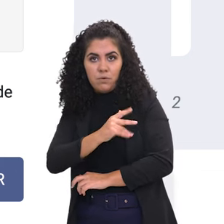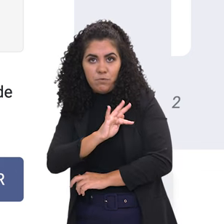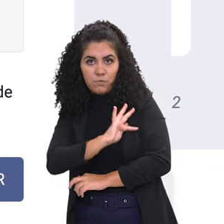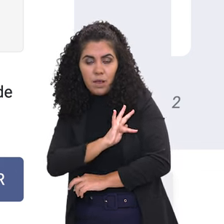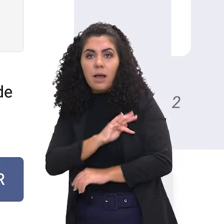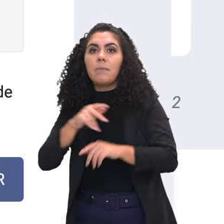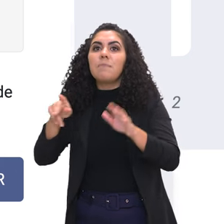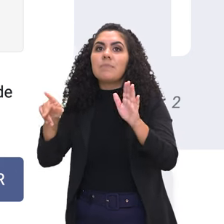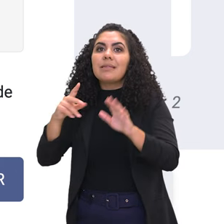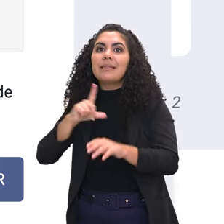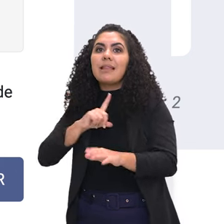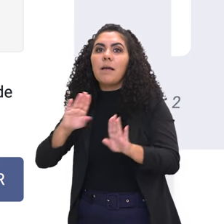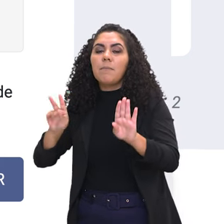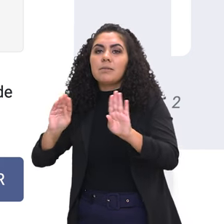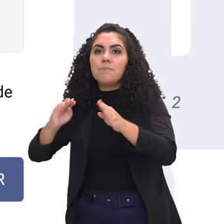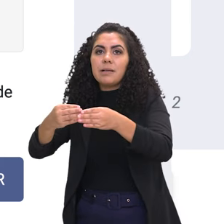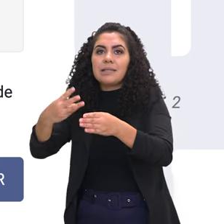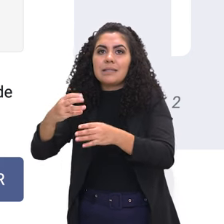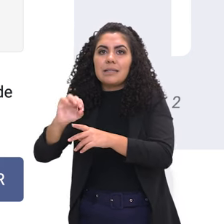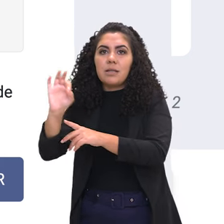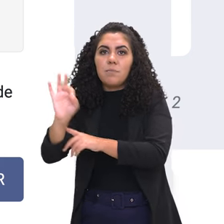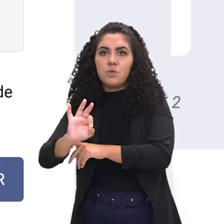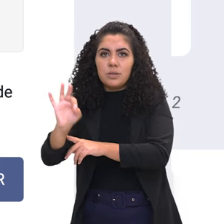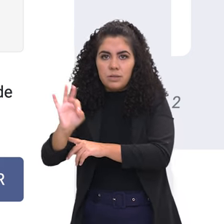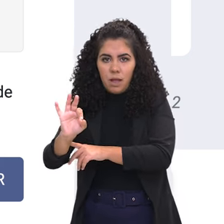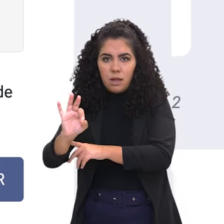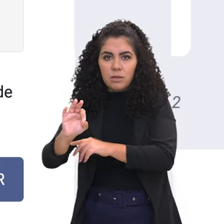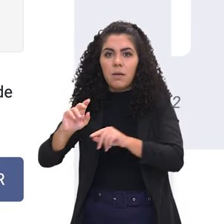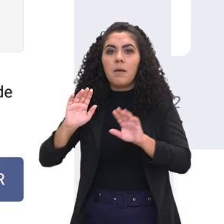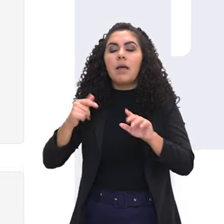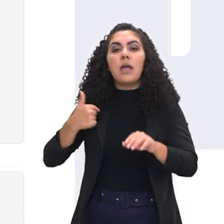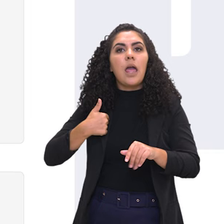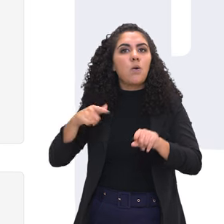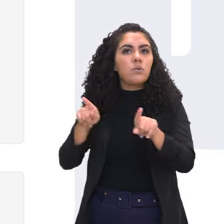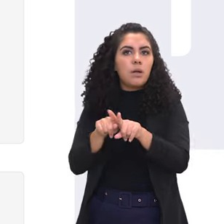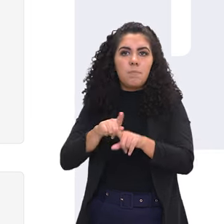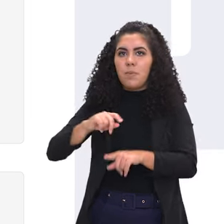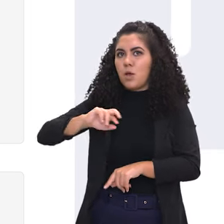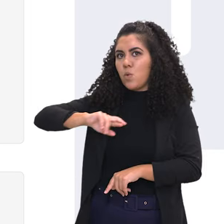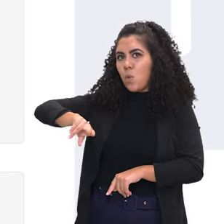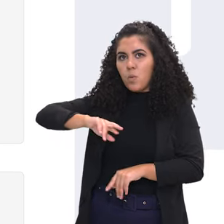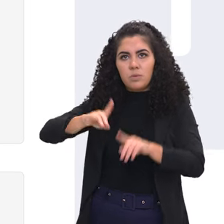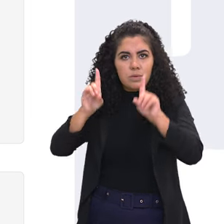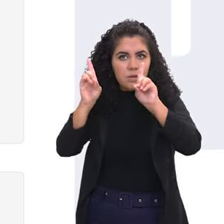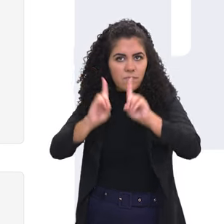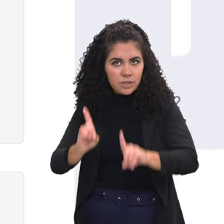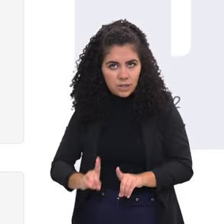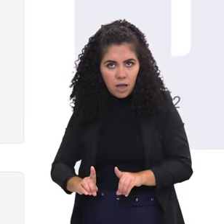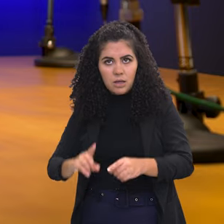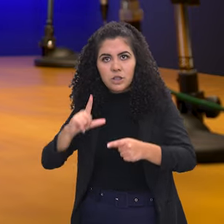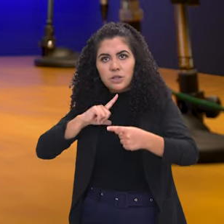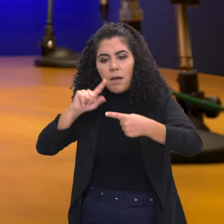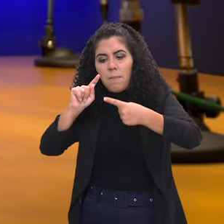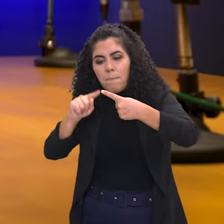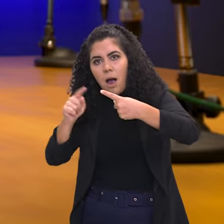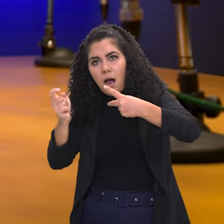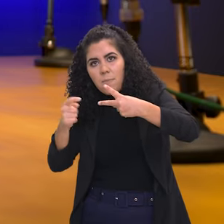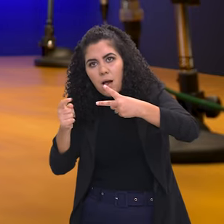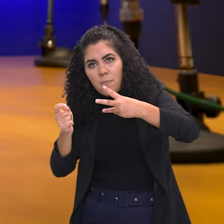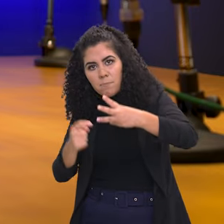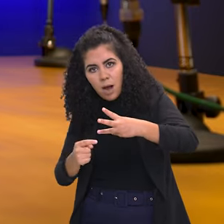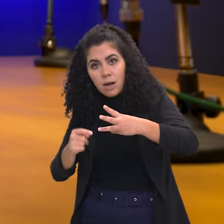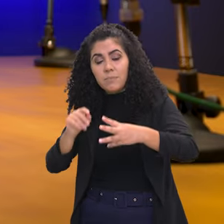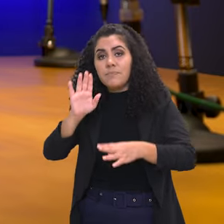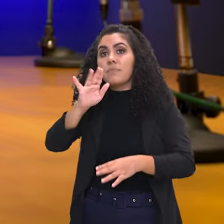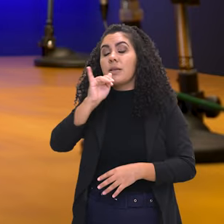indígenas. E eu não me autodeclaro, ou também não tenho um laudo de pessoa com deficiência. Esse é o único que...